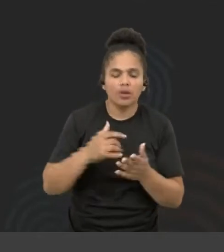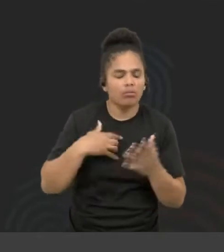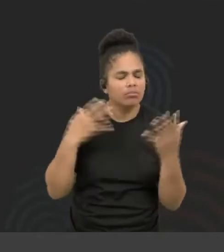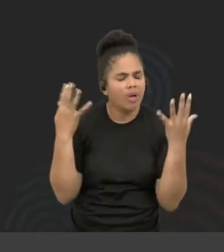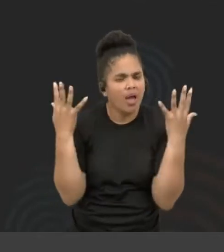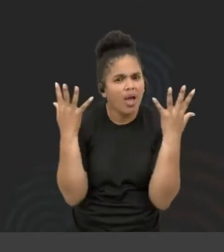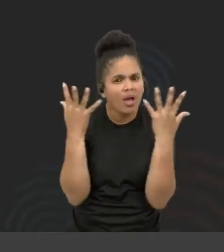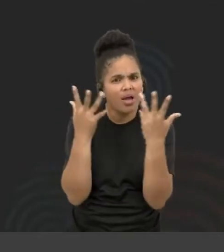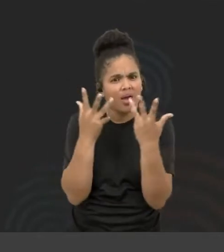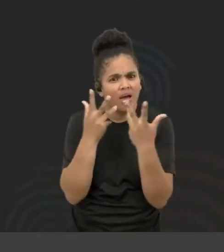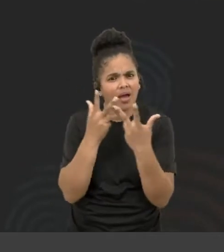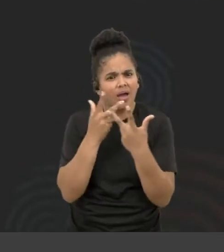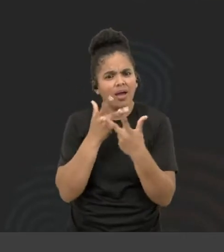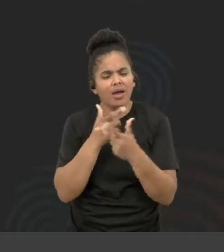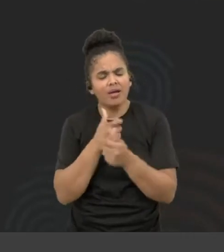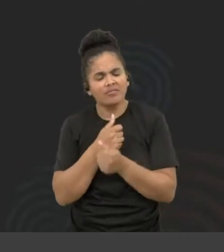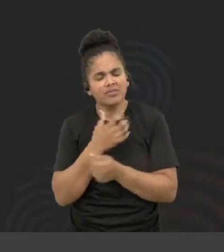mais.